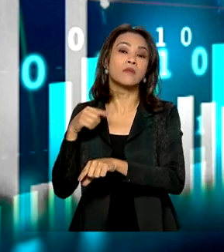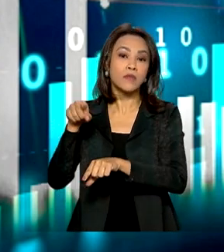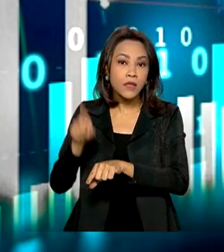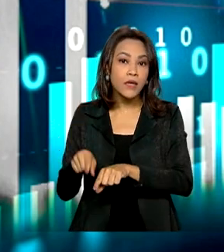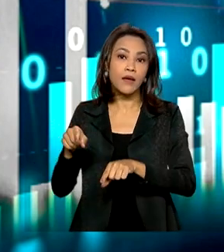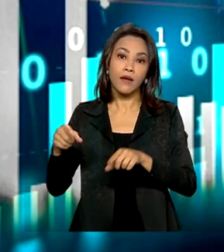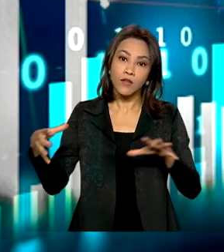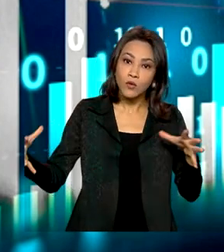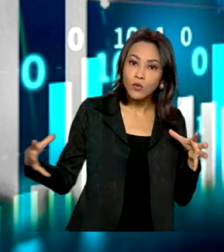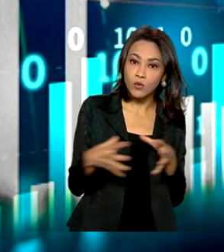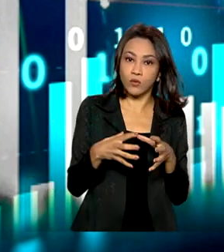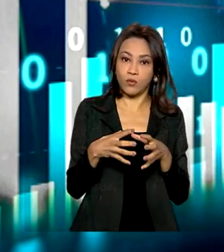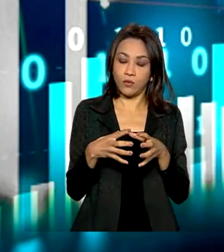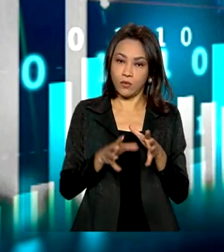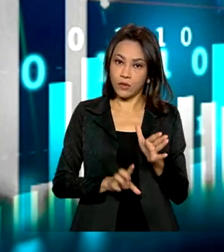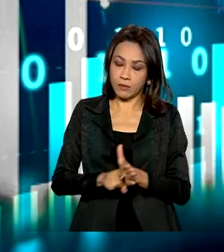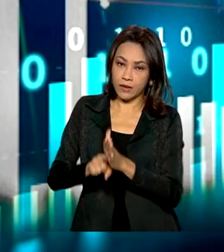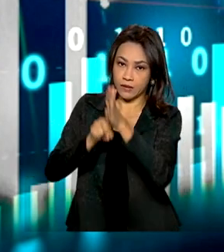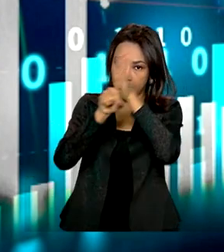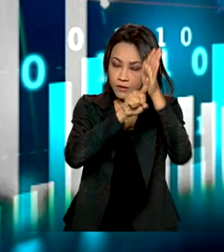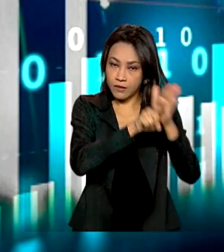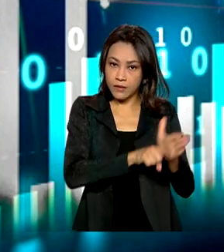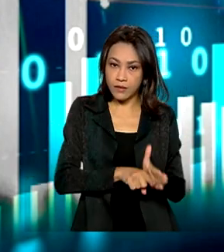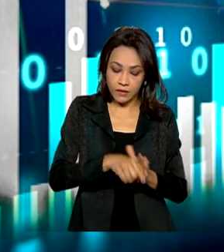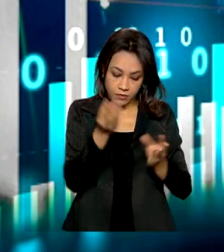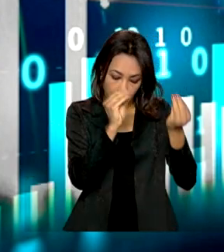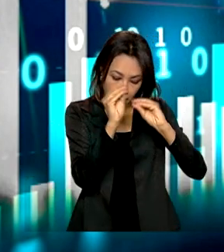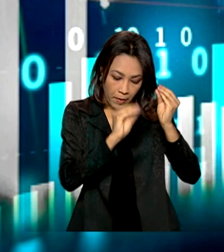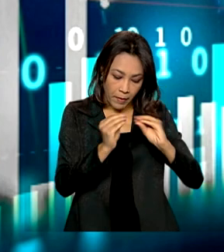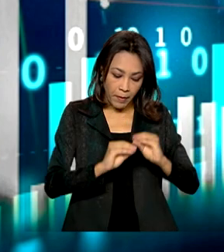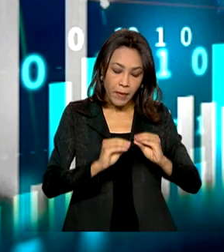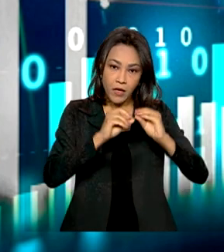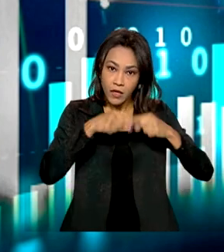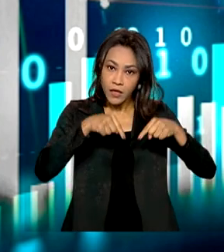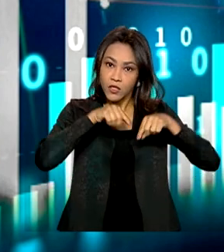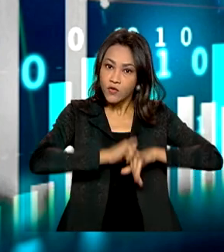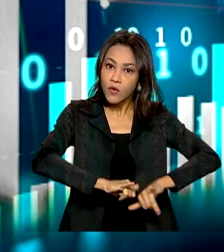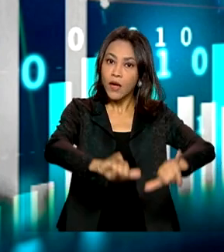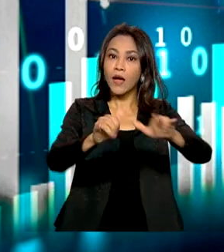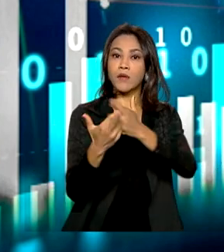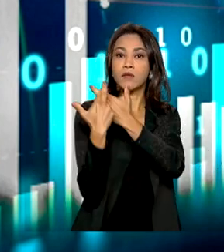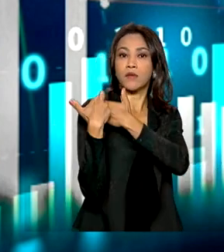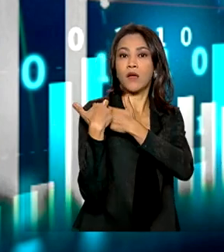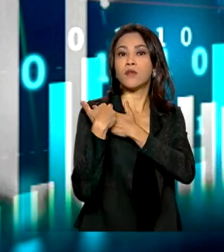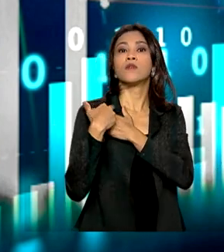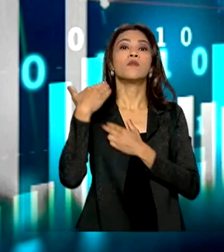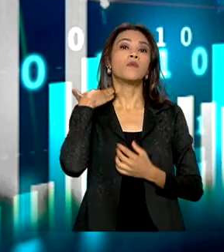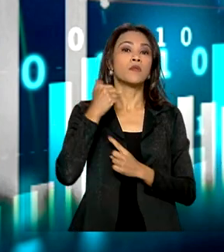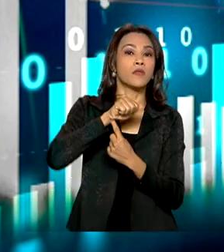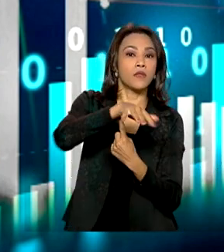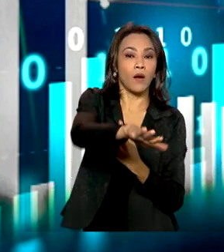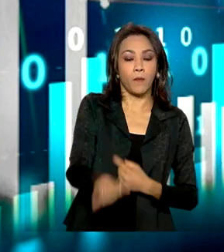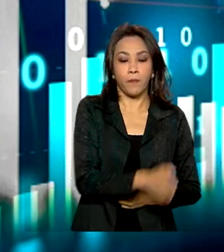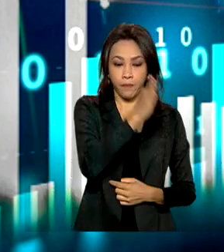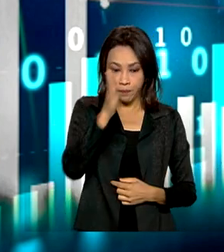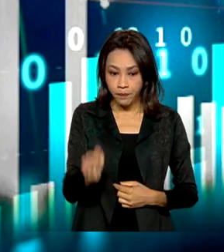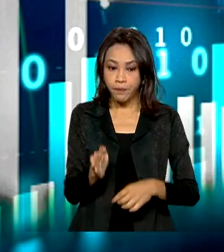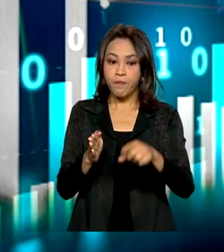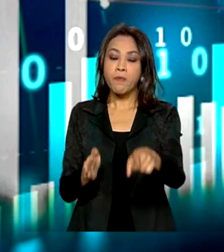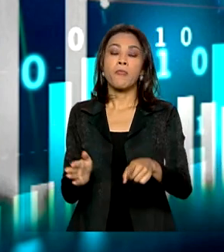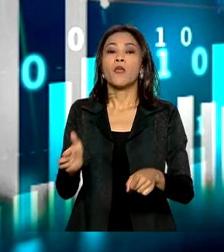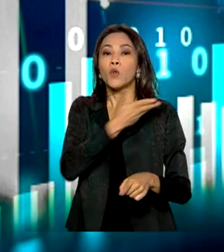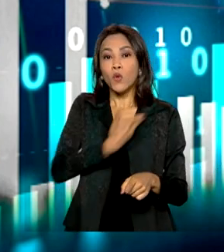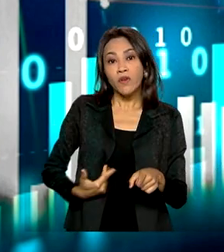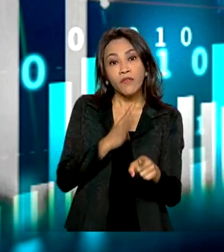parte da pesquisa elaborada e divulgada pelo Banco Central. Já a expectativa do governo federal, especialmente do Ministério da